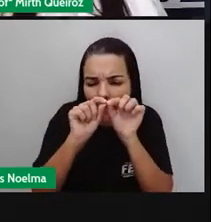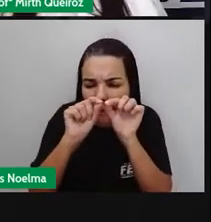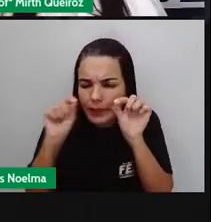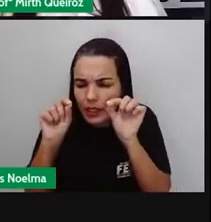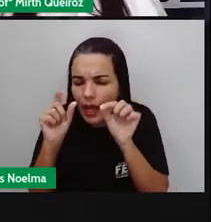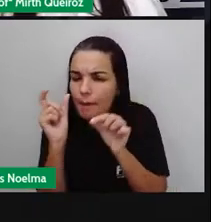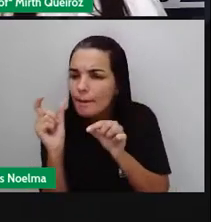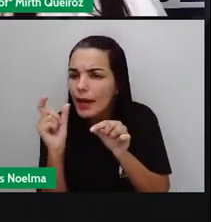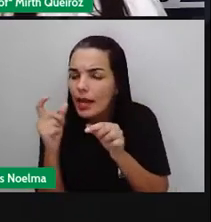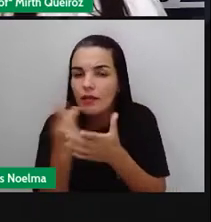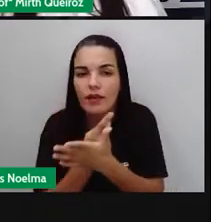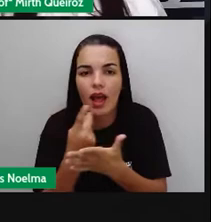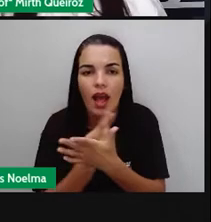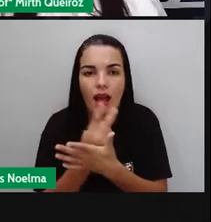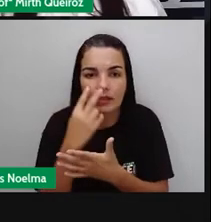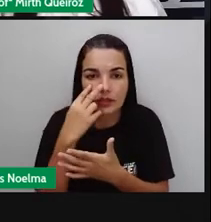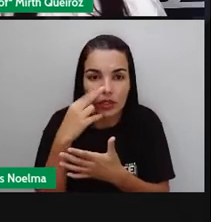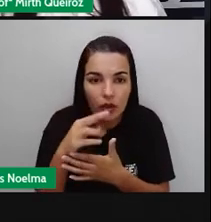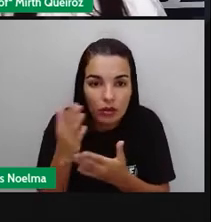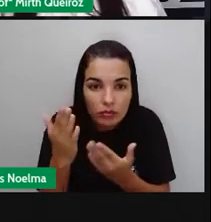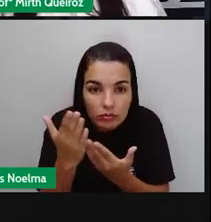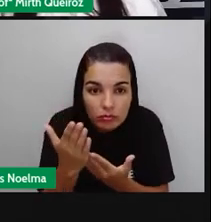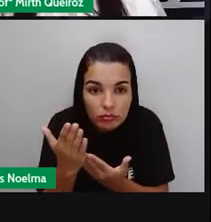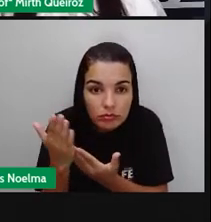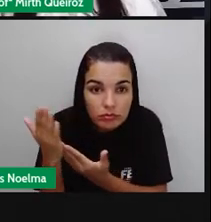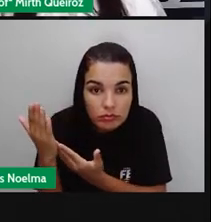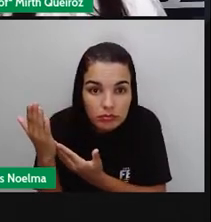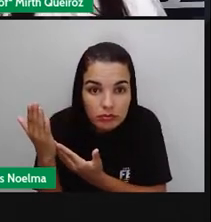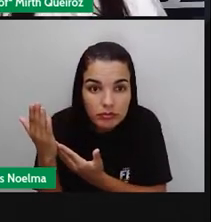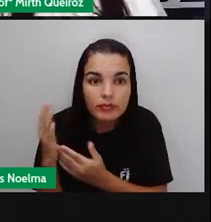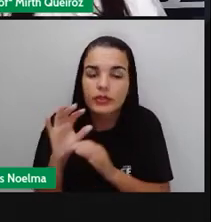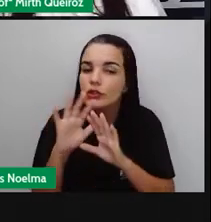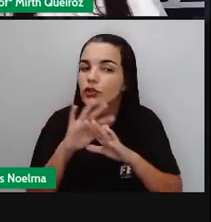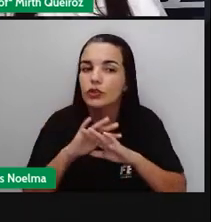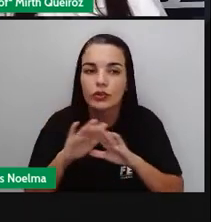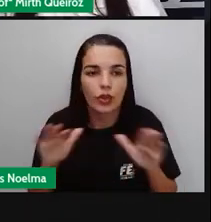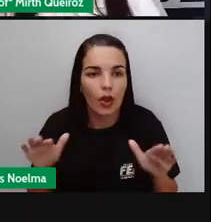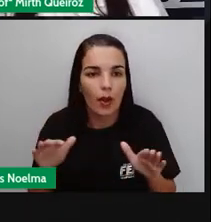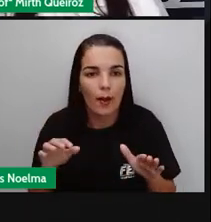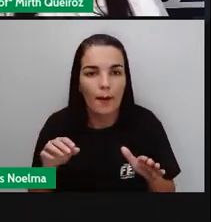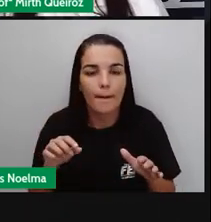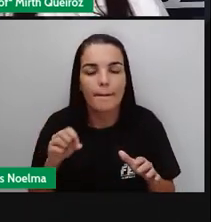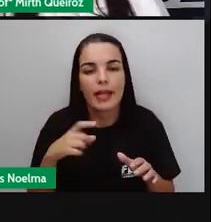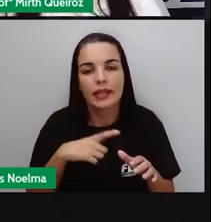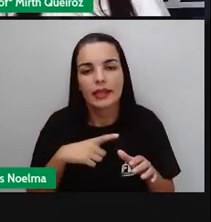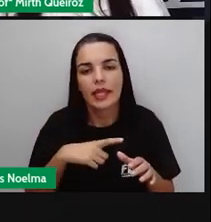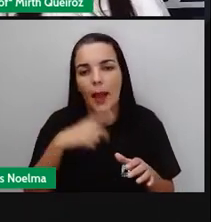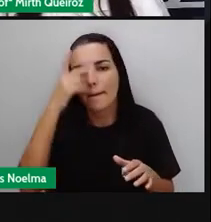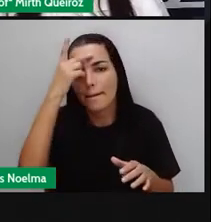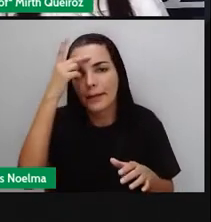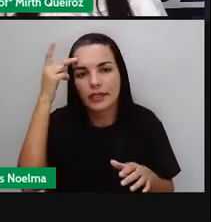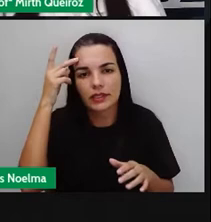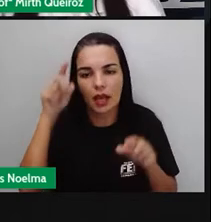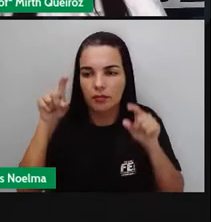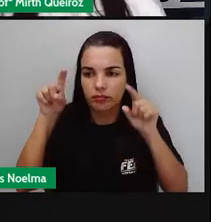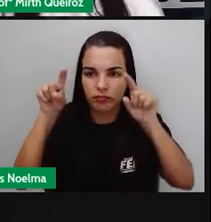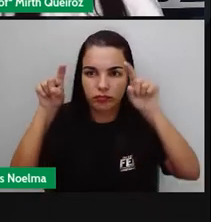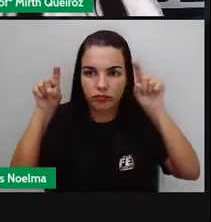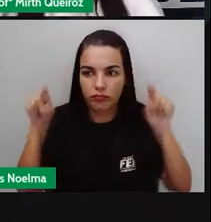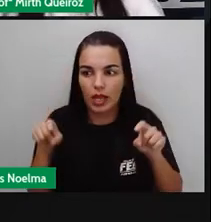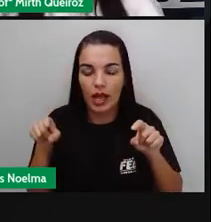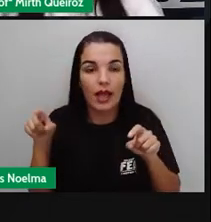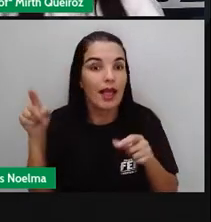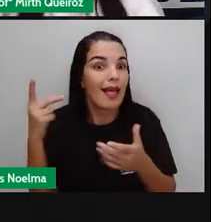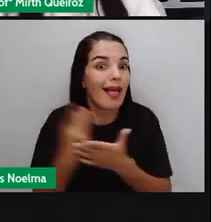Igual está aqui nessa imagem aqui, só tem só um traço. Tem gente que costuma fazer, colocar entre parênteses, está